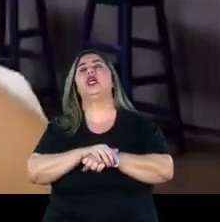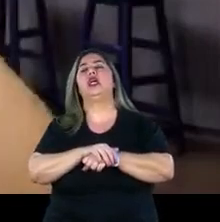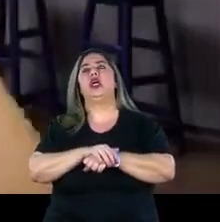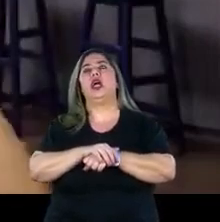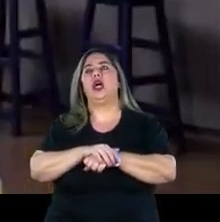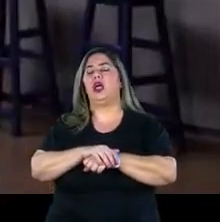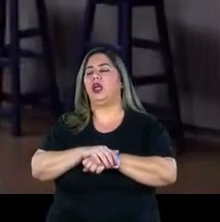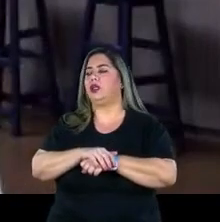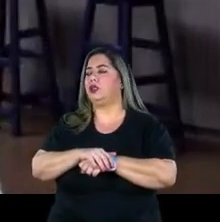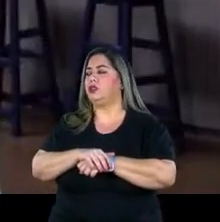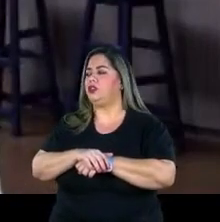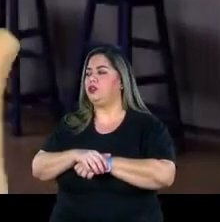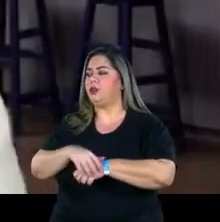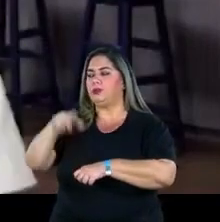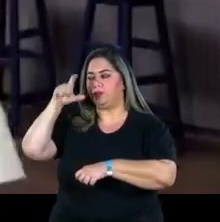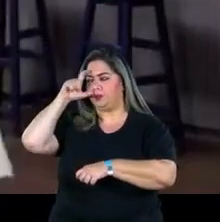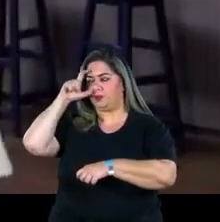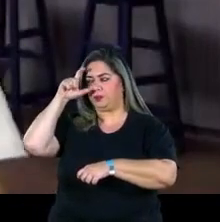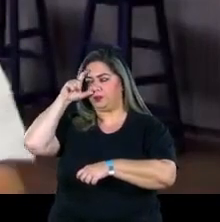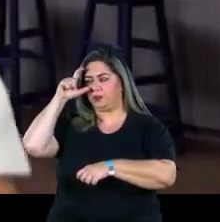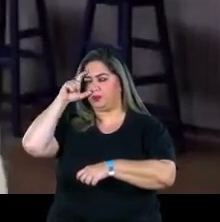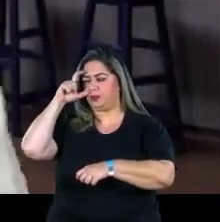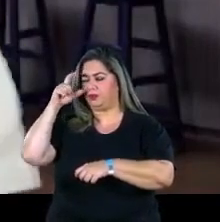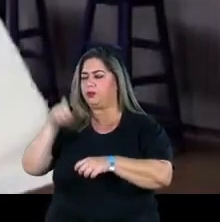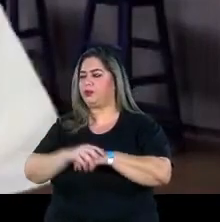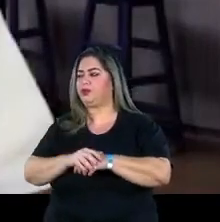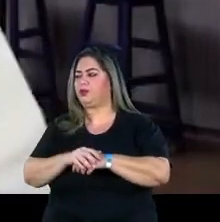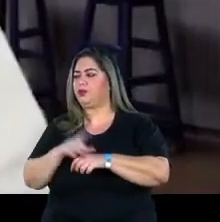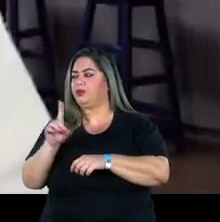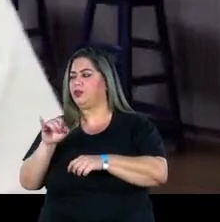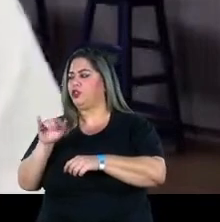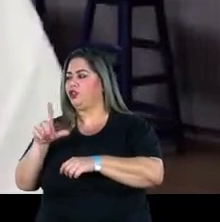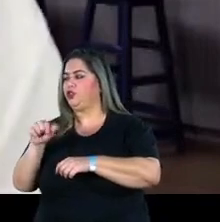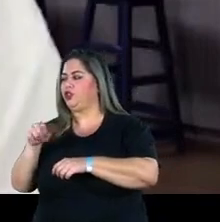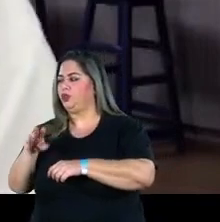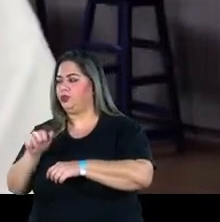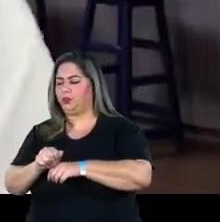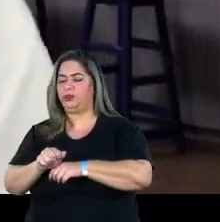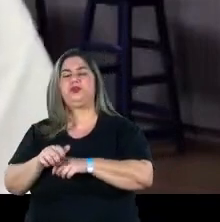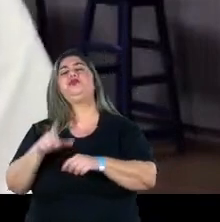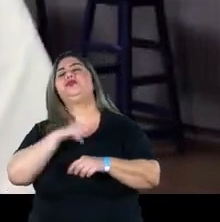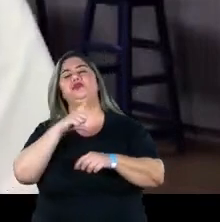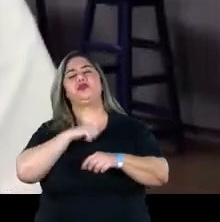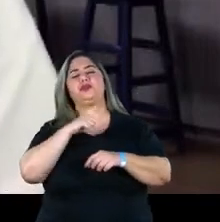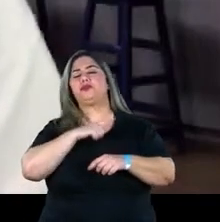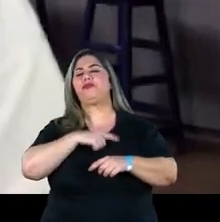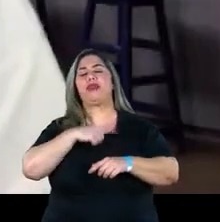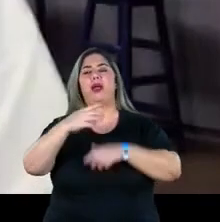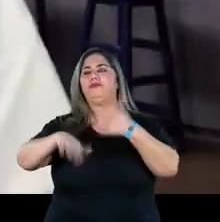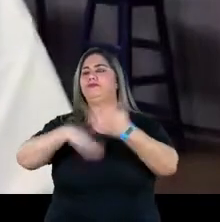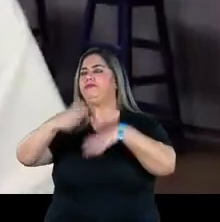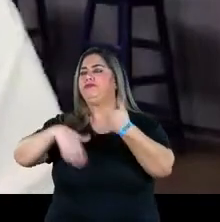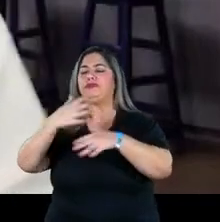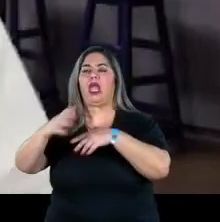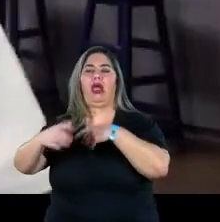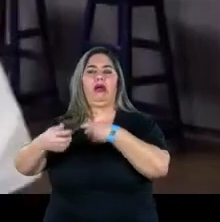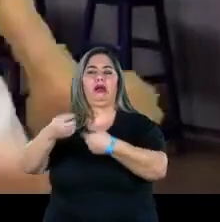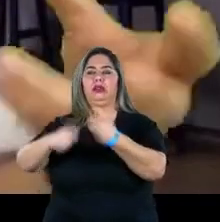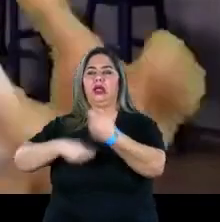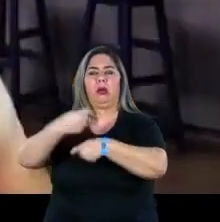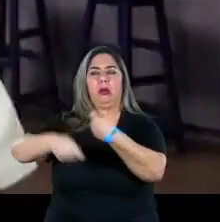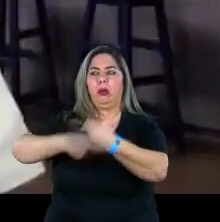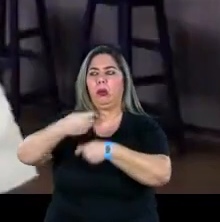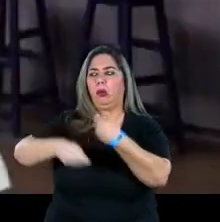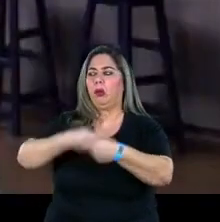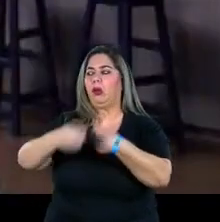Dilma, todo o processo de ruptura política, processo de dificuldade econômica do Brasil causado pela crise,